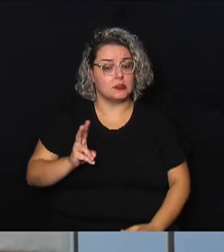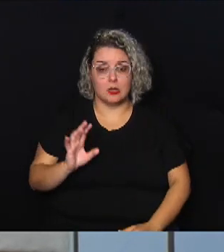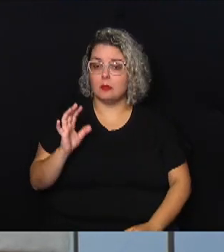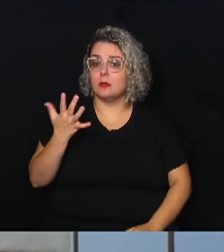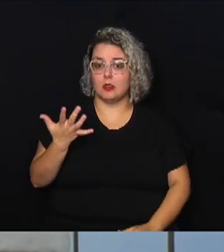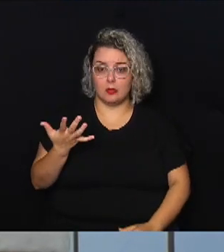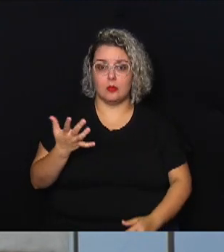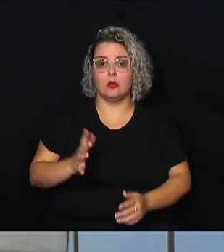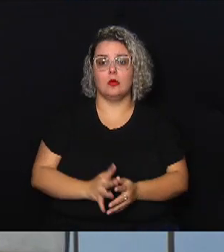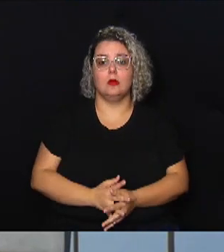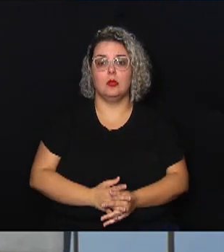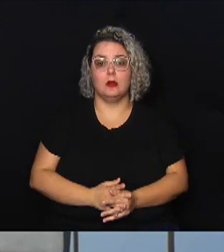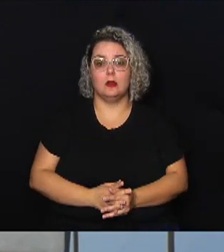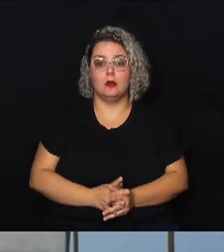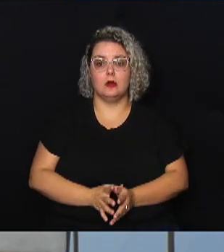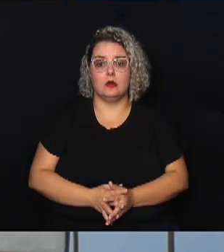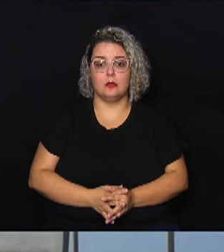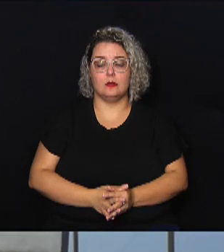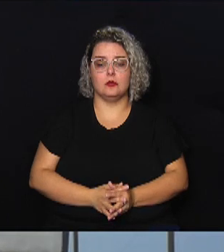ocorrências.